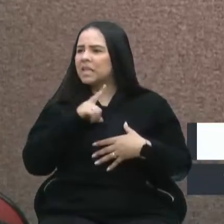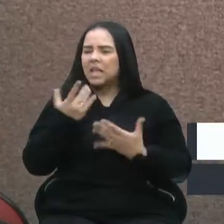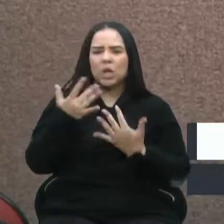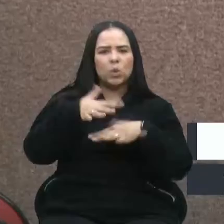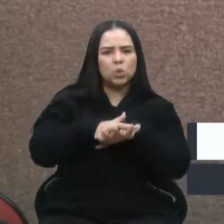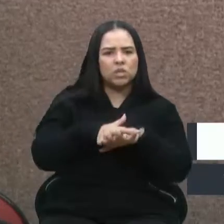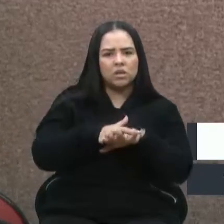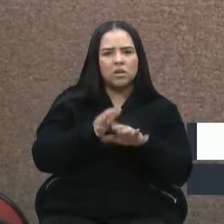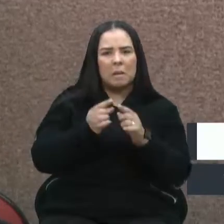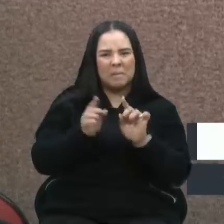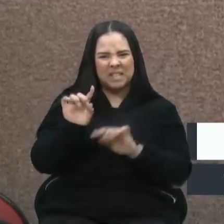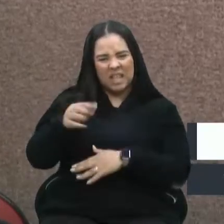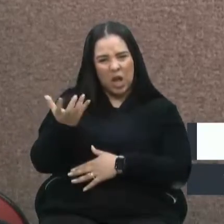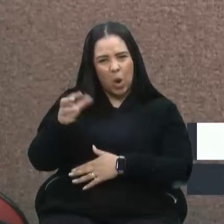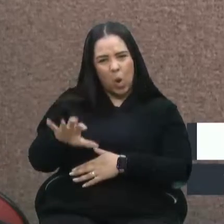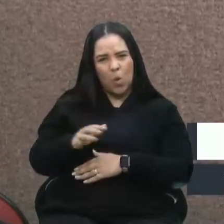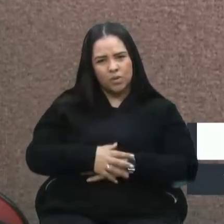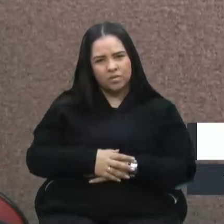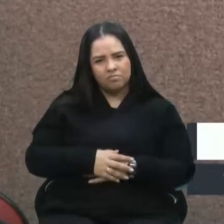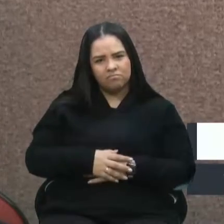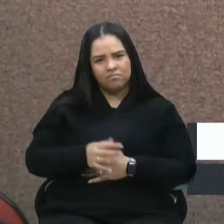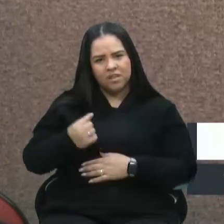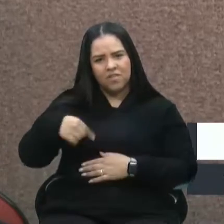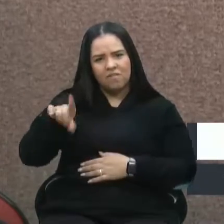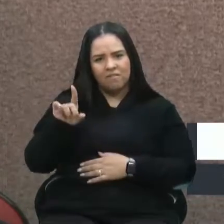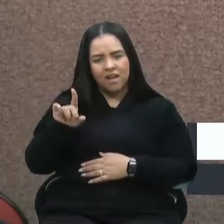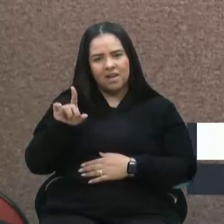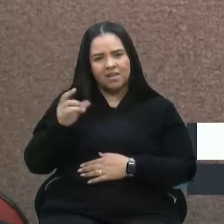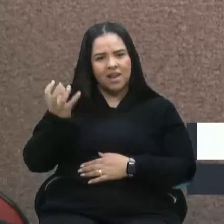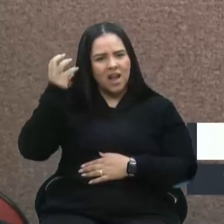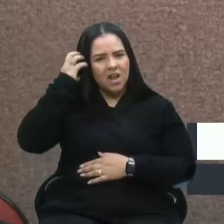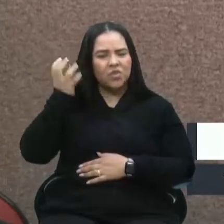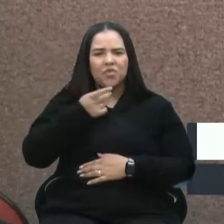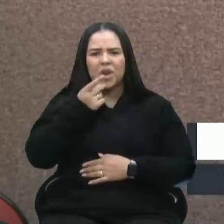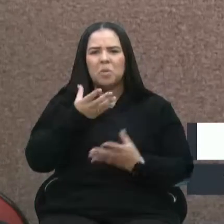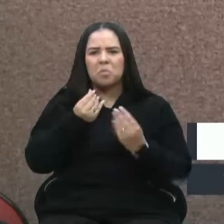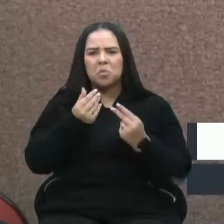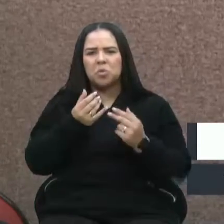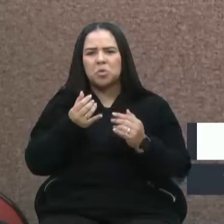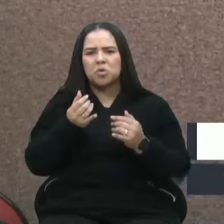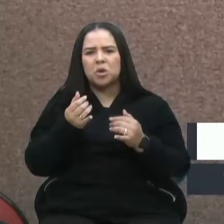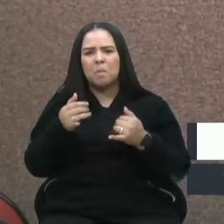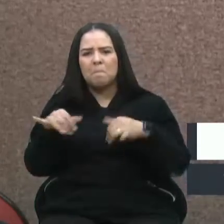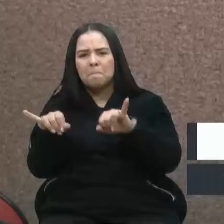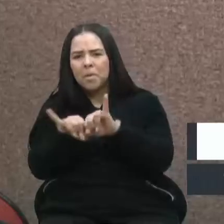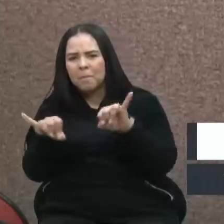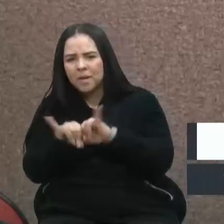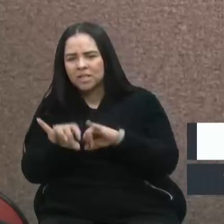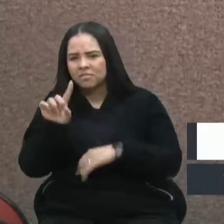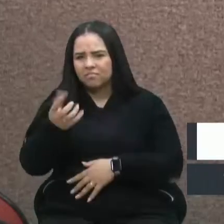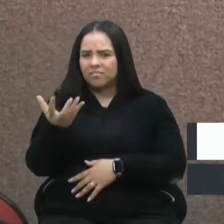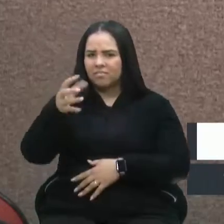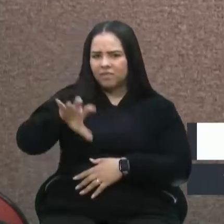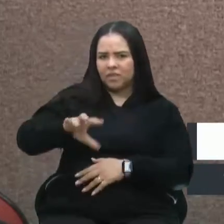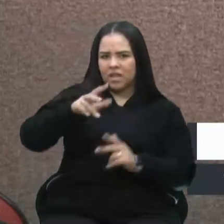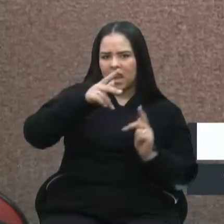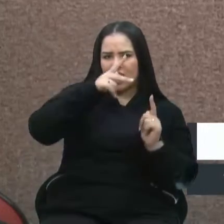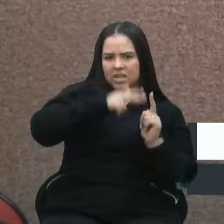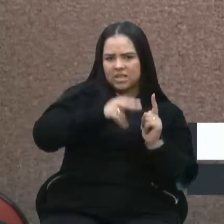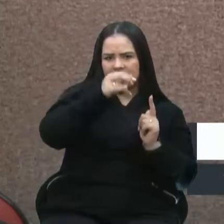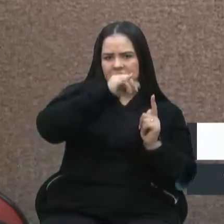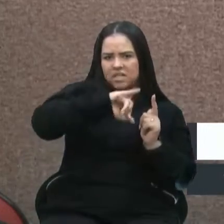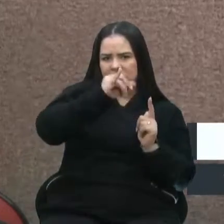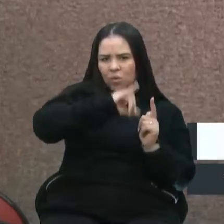E aí é contra. Vai na rádio e fala um monte de asneira que é contra a castração química. Ou seja,